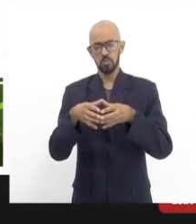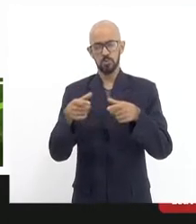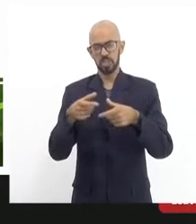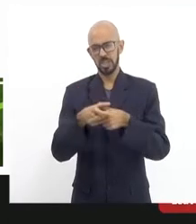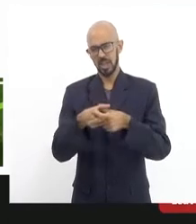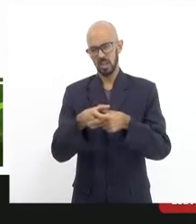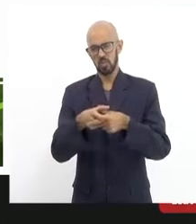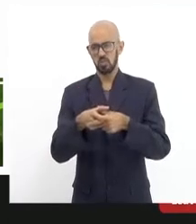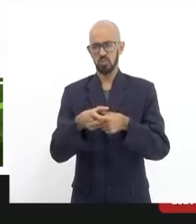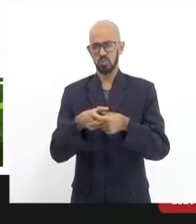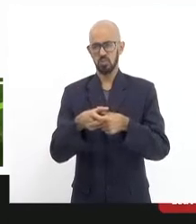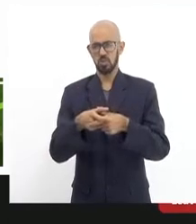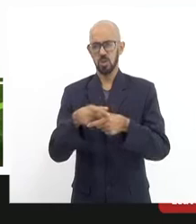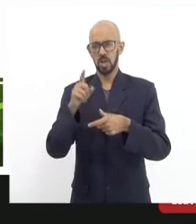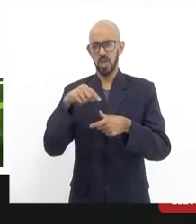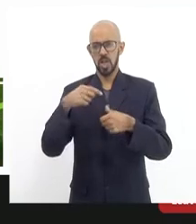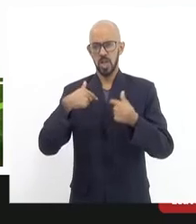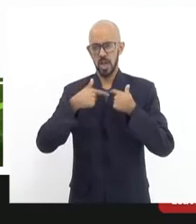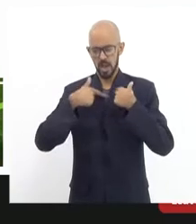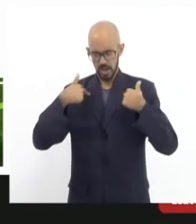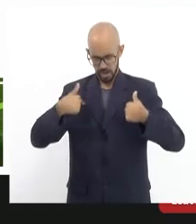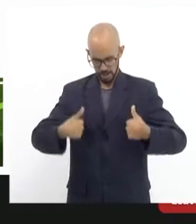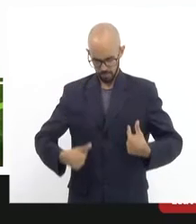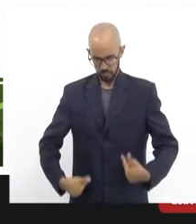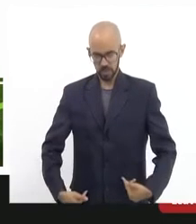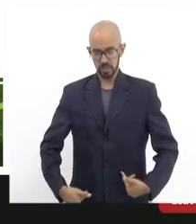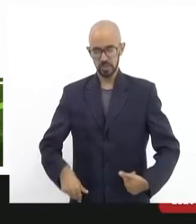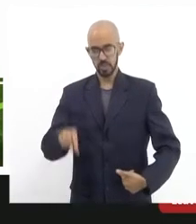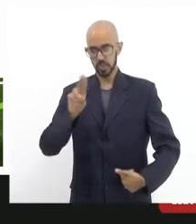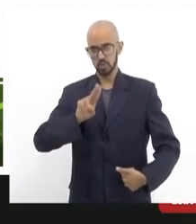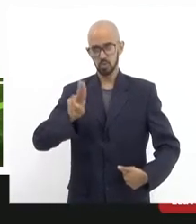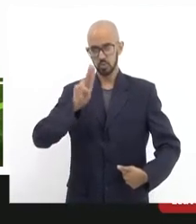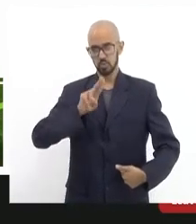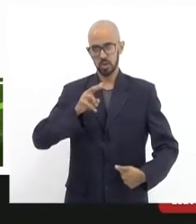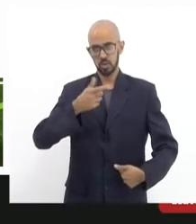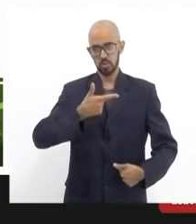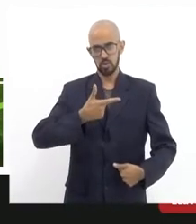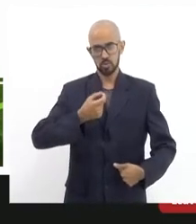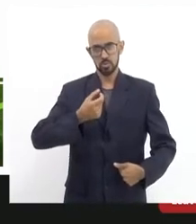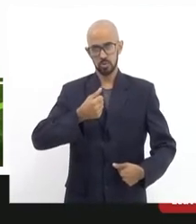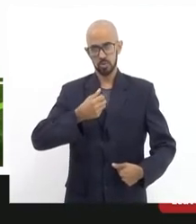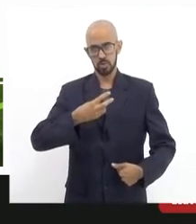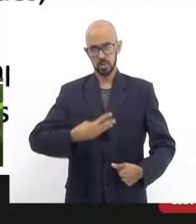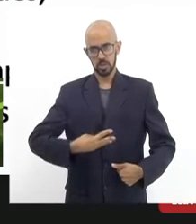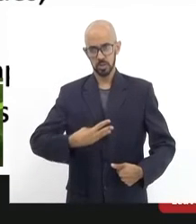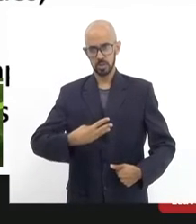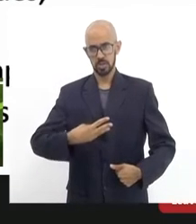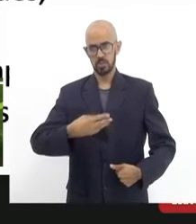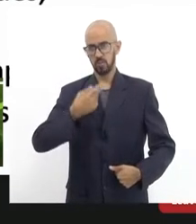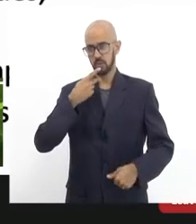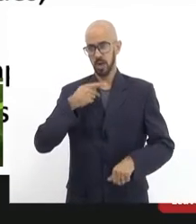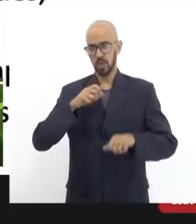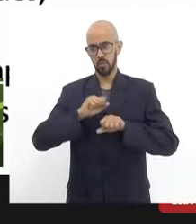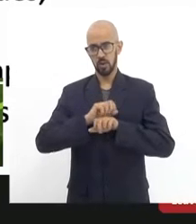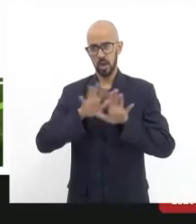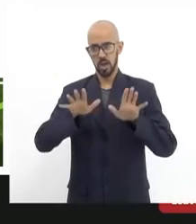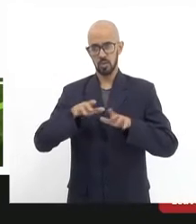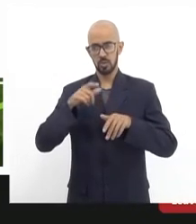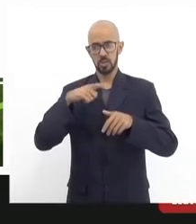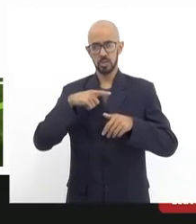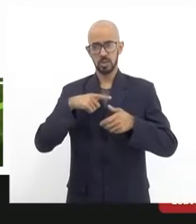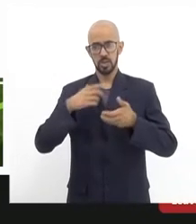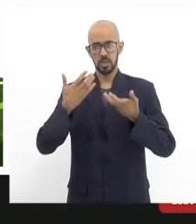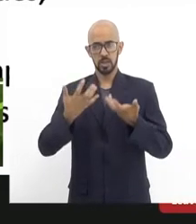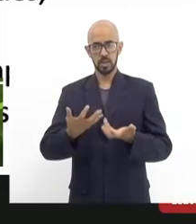E essa é a camisa que o bloco usou em 2013, onde diz claramente que queremos um bonde histórico.